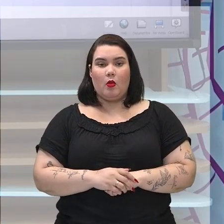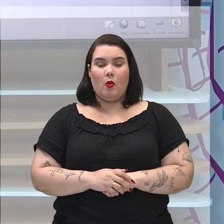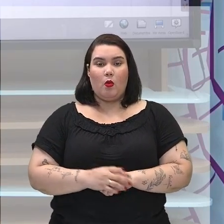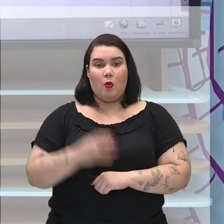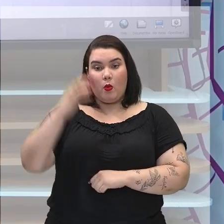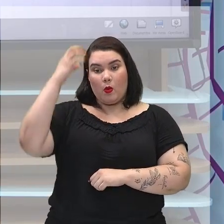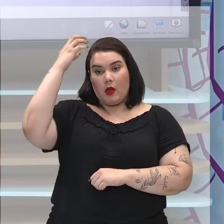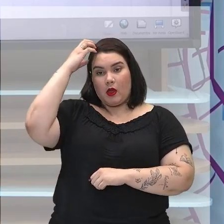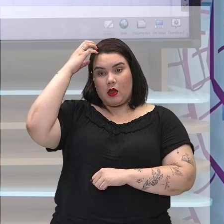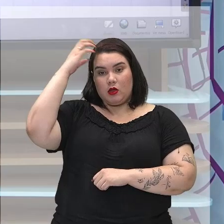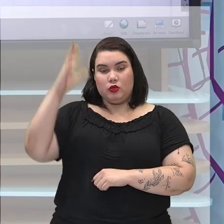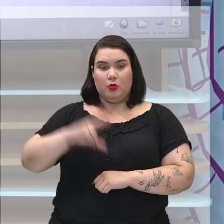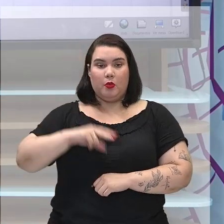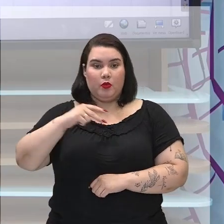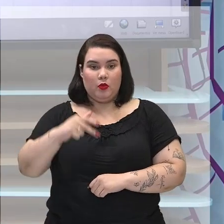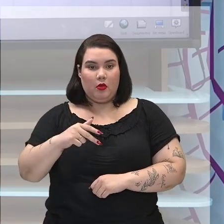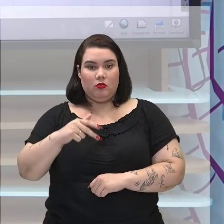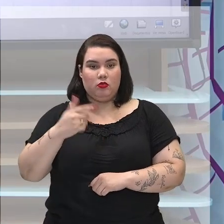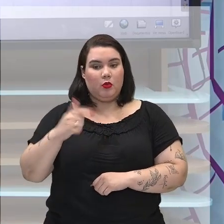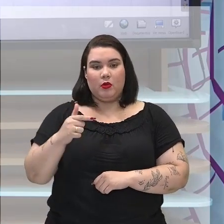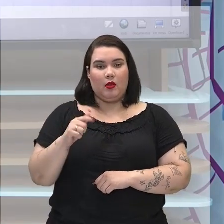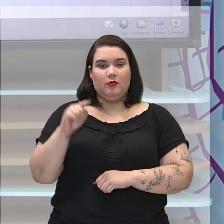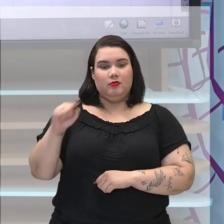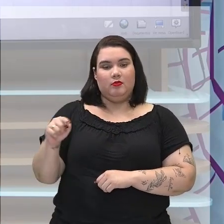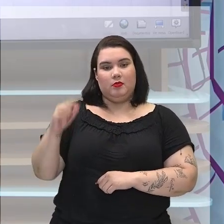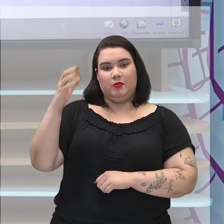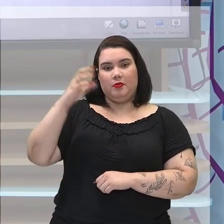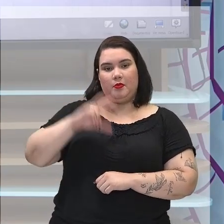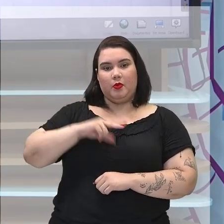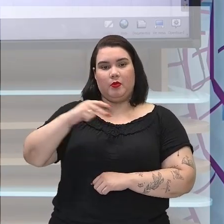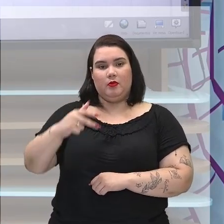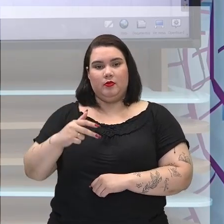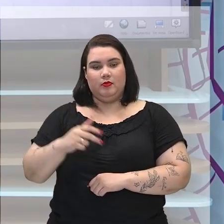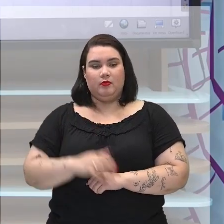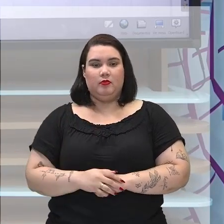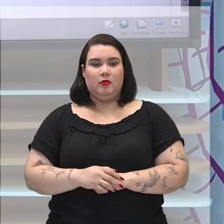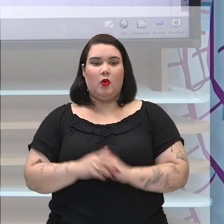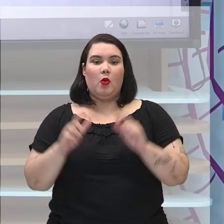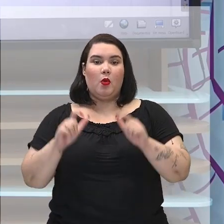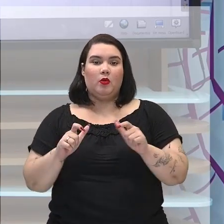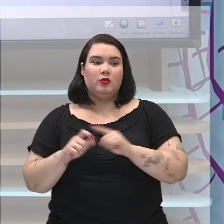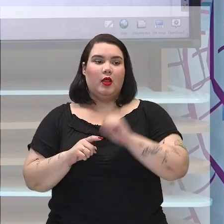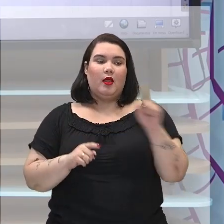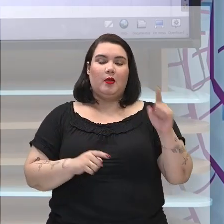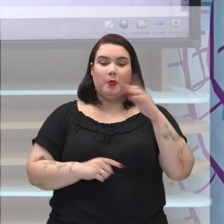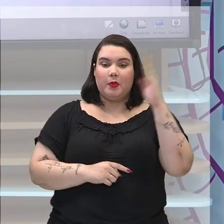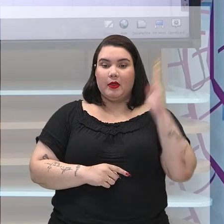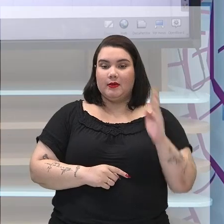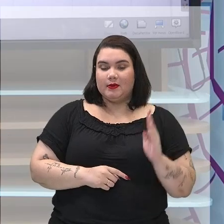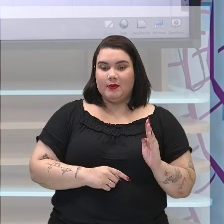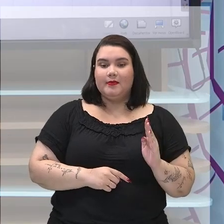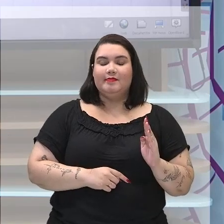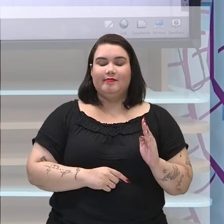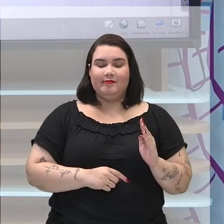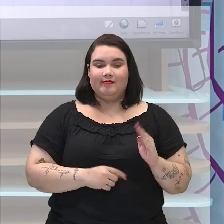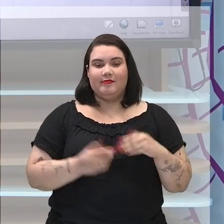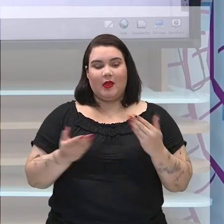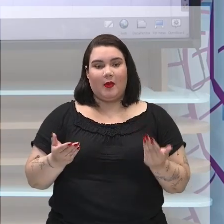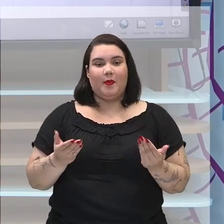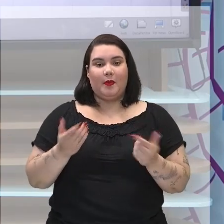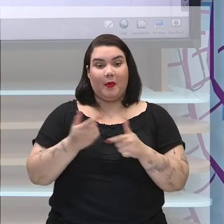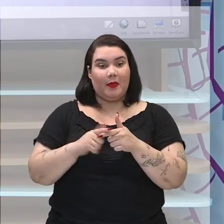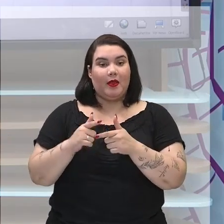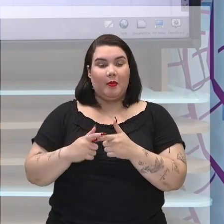não estava em Portugal ele estava onde? na sua colônia o Brasil então tem um problema